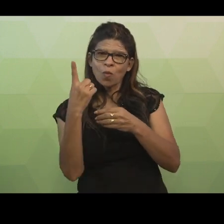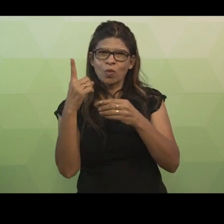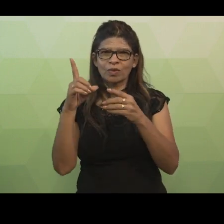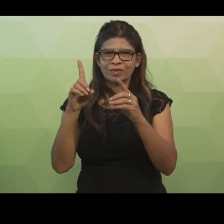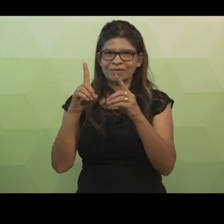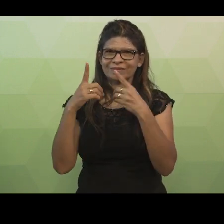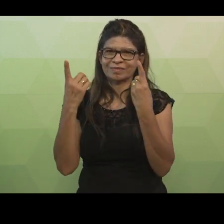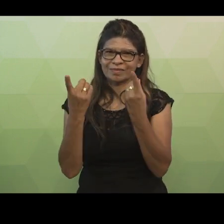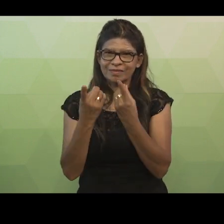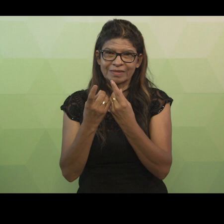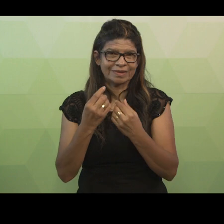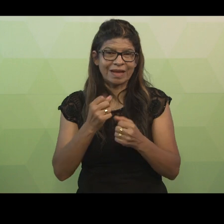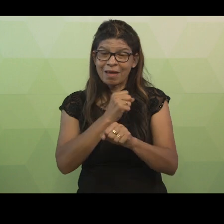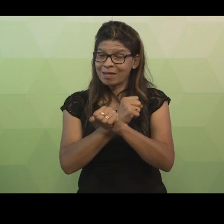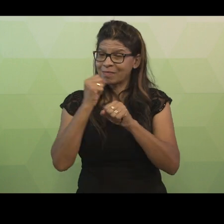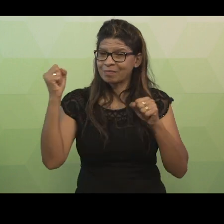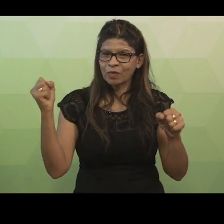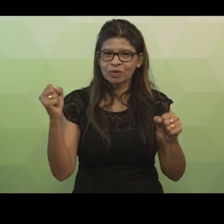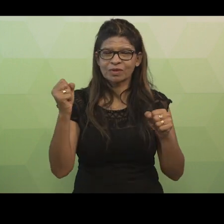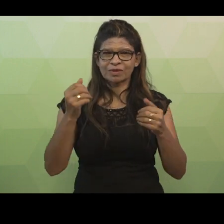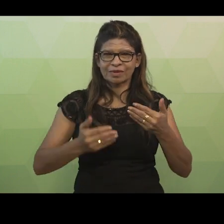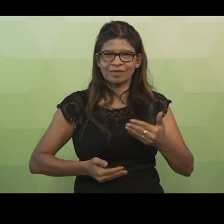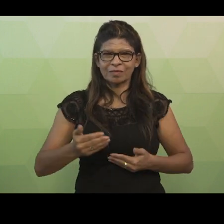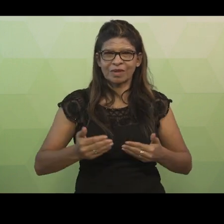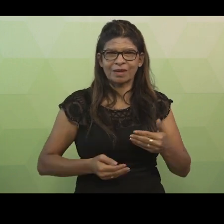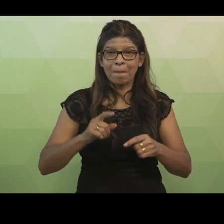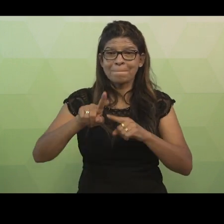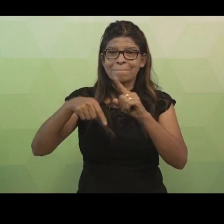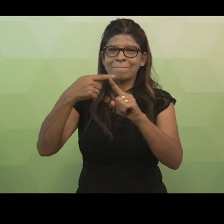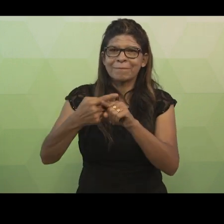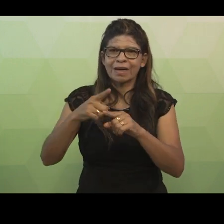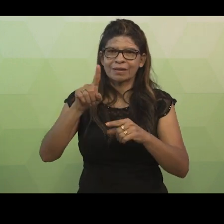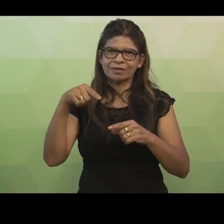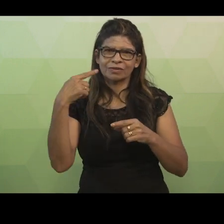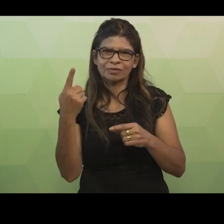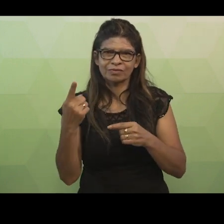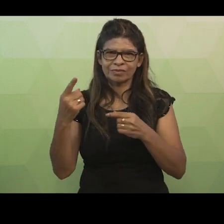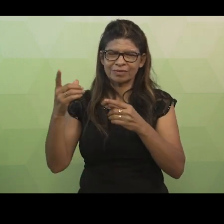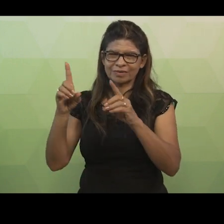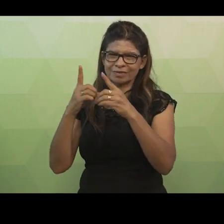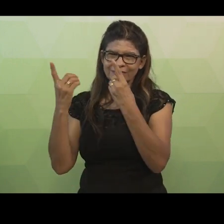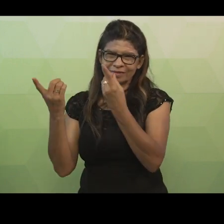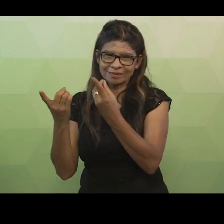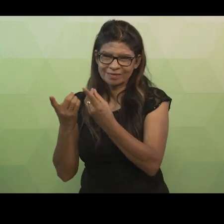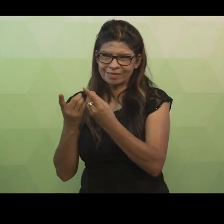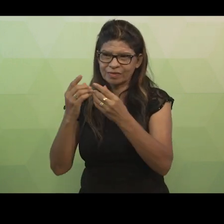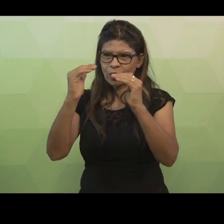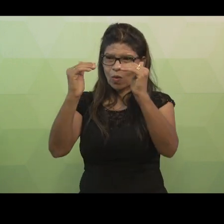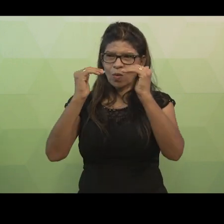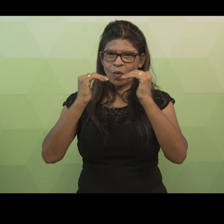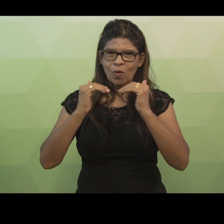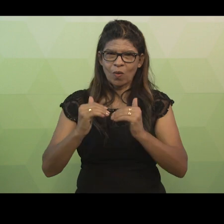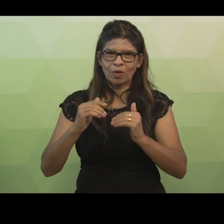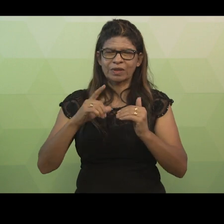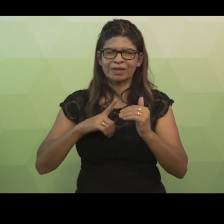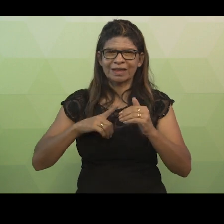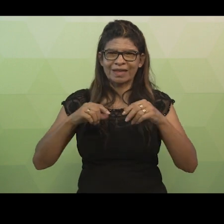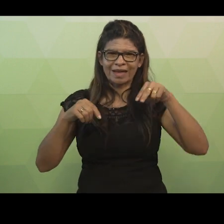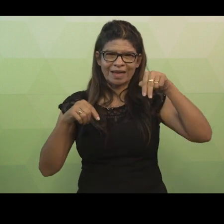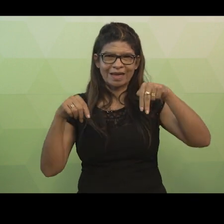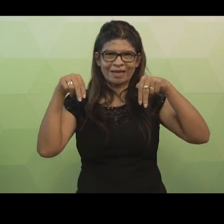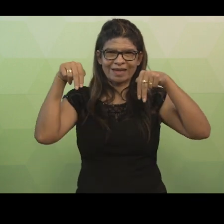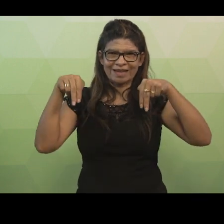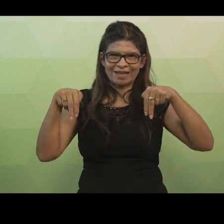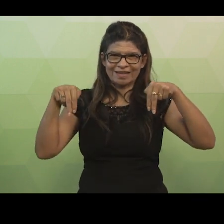a mais de um departamento. No terceiro exemplo, temos a cardinalidade N para N. Observem a